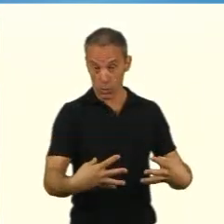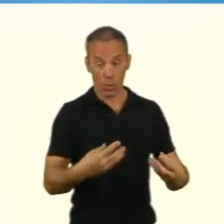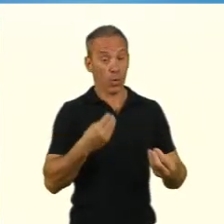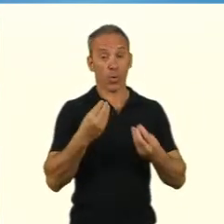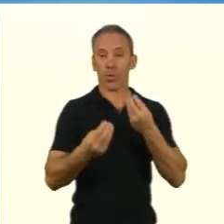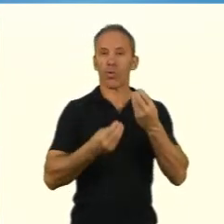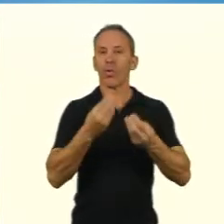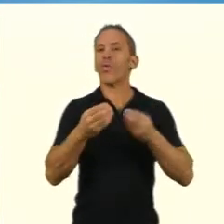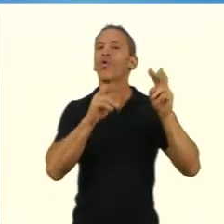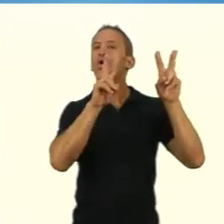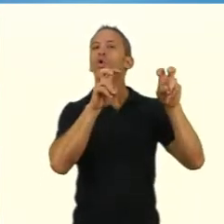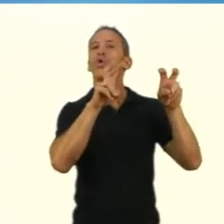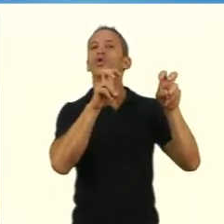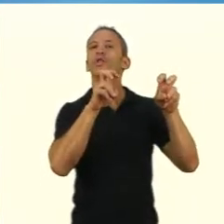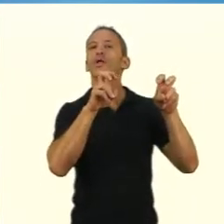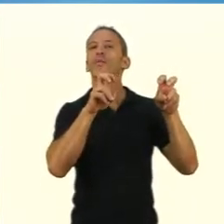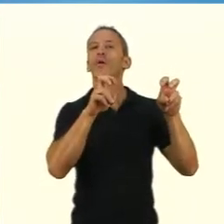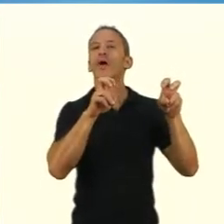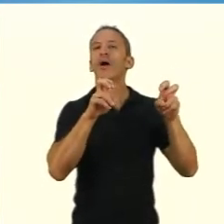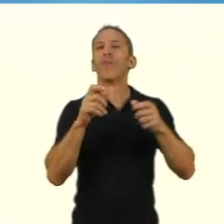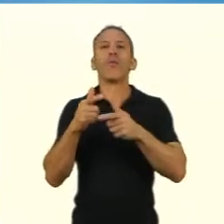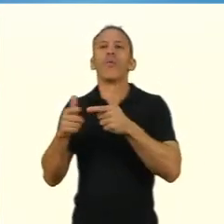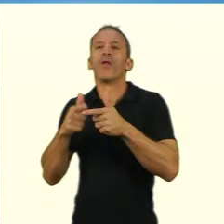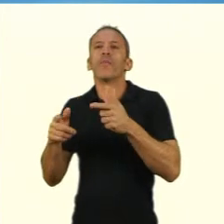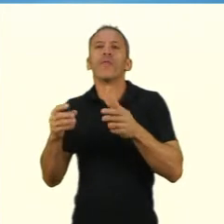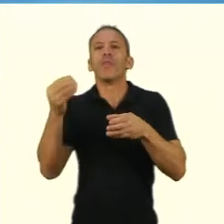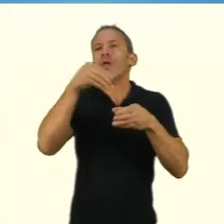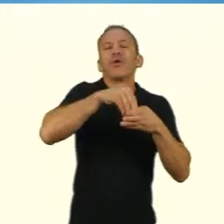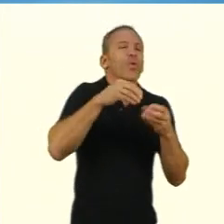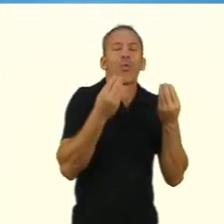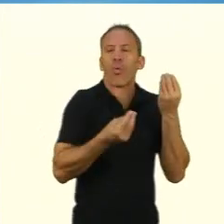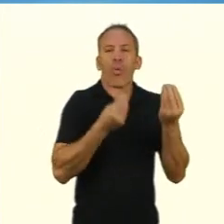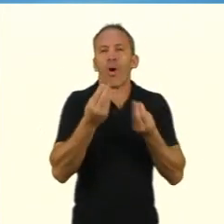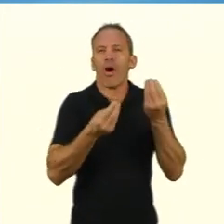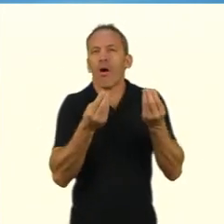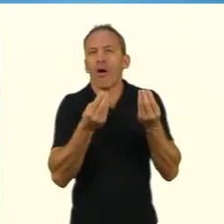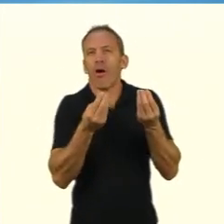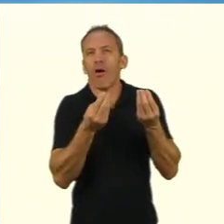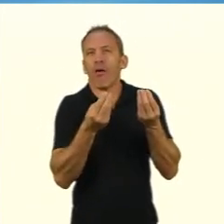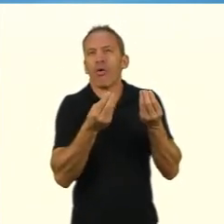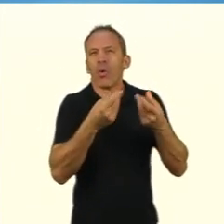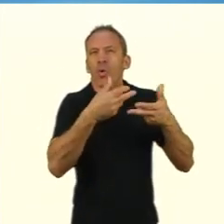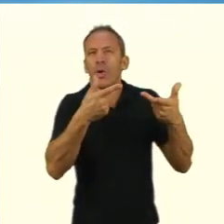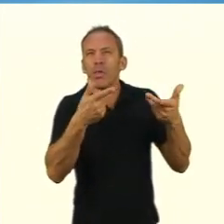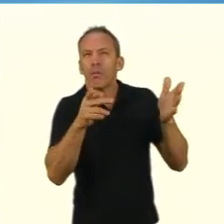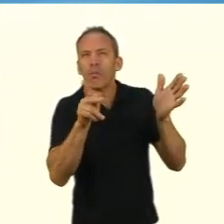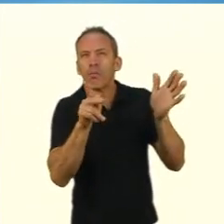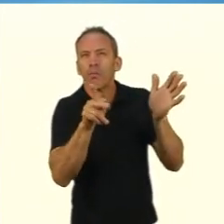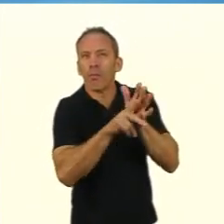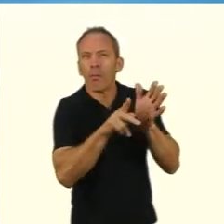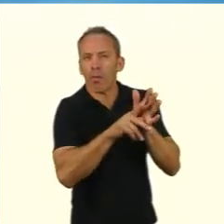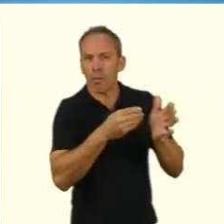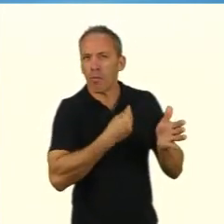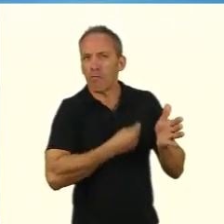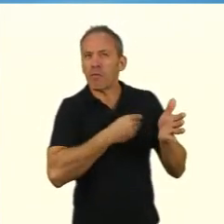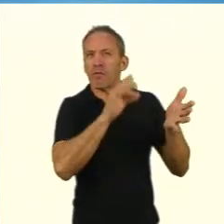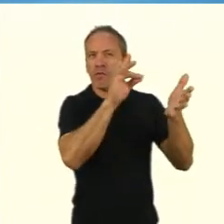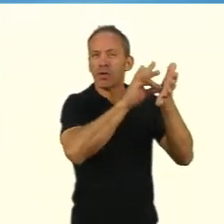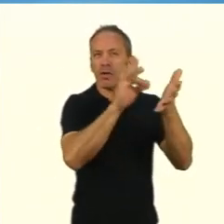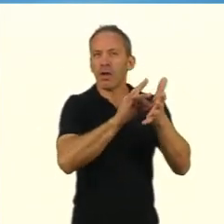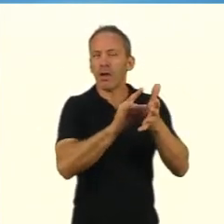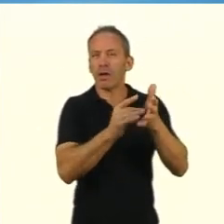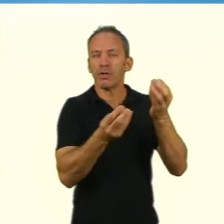partir do vídeo passado, cada uma das partes que constituem esse grande primeiro momento da investigação,